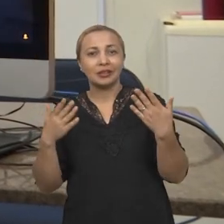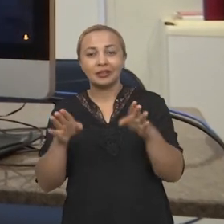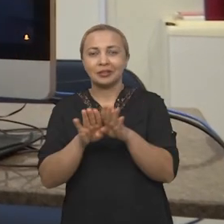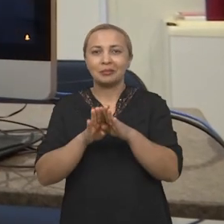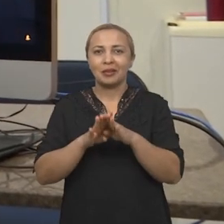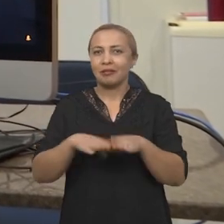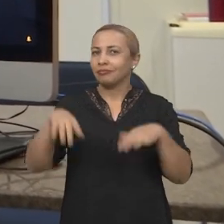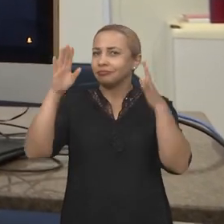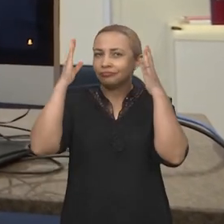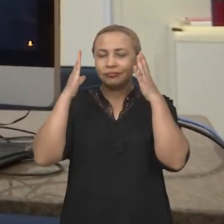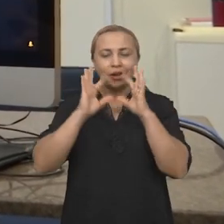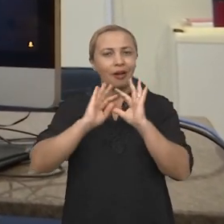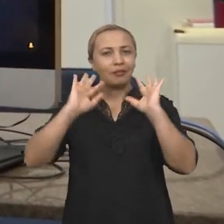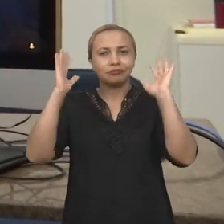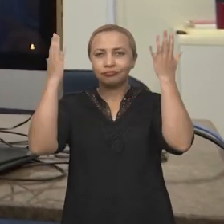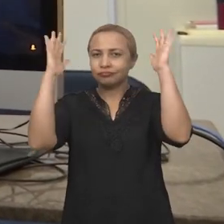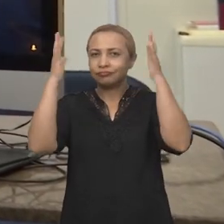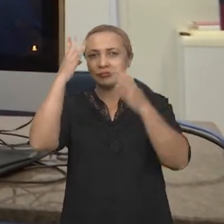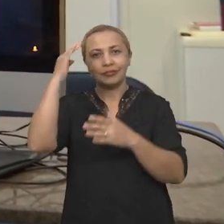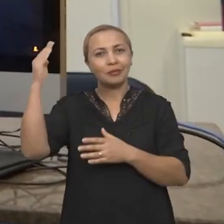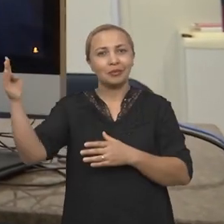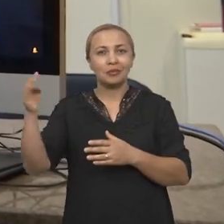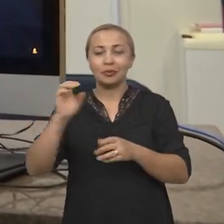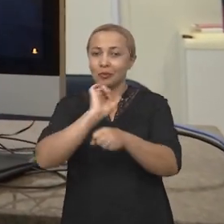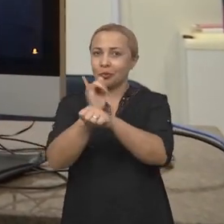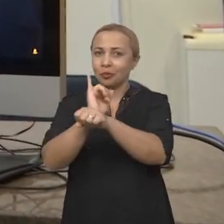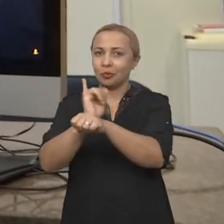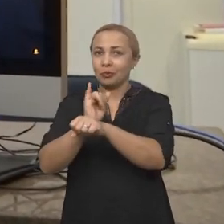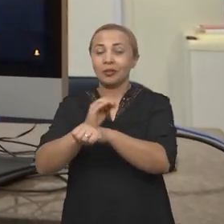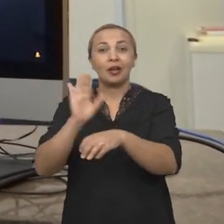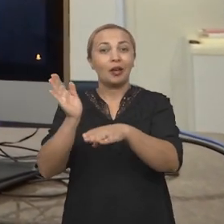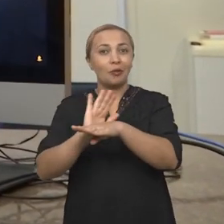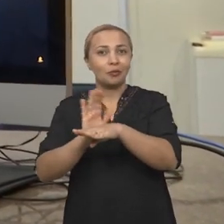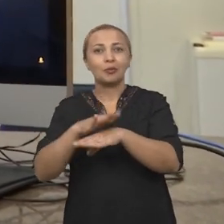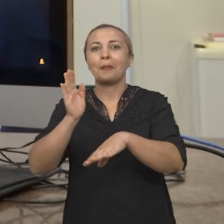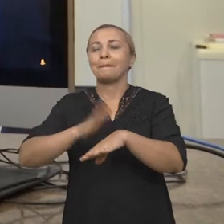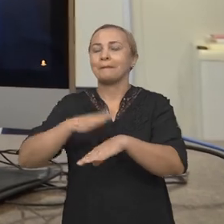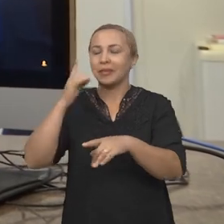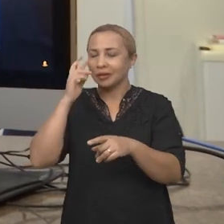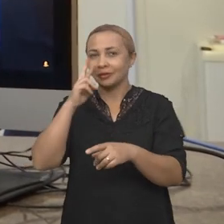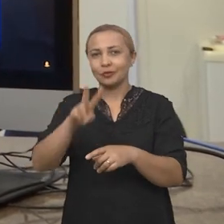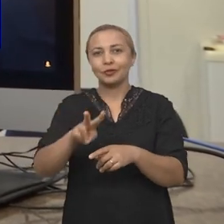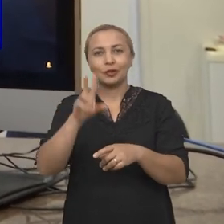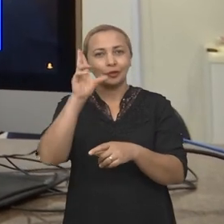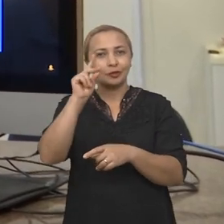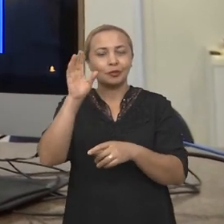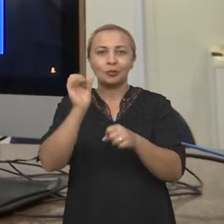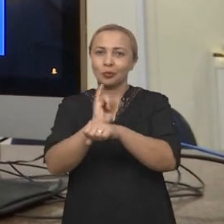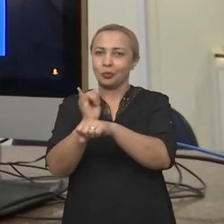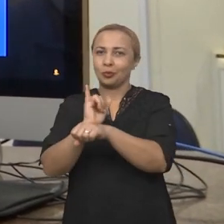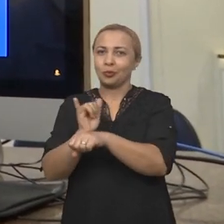ela foi um sucesso neste canal do YouTube e é o vídeo mais visto até agora,